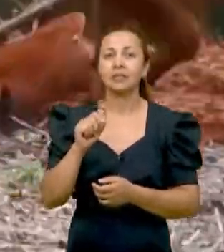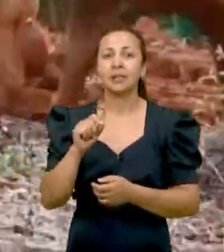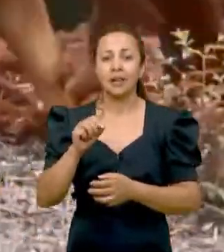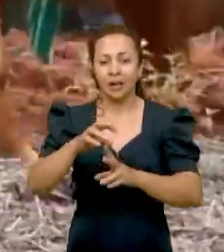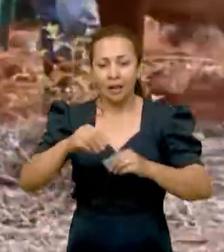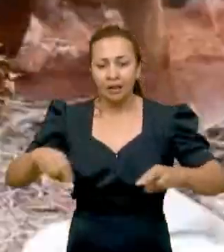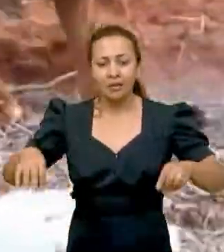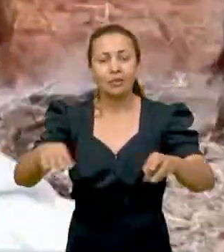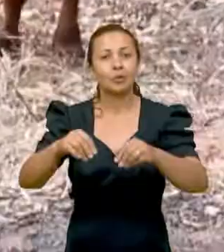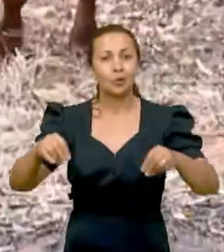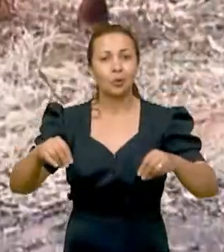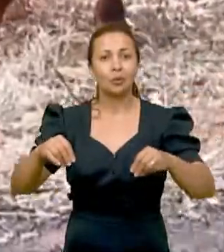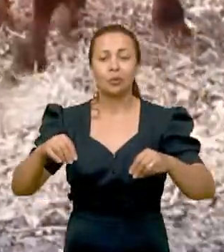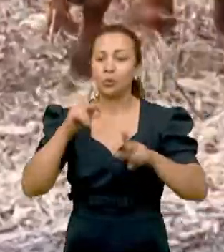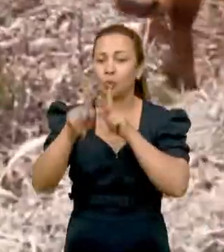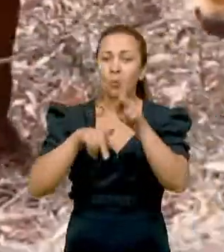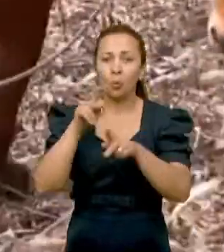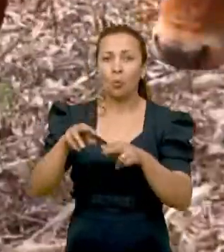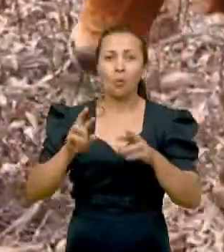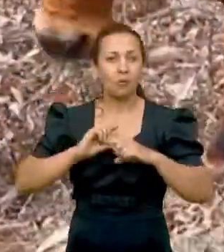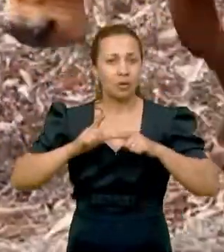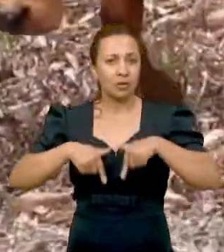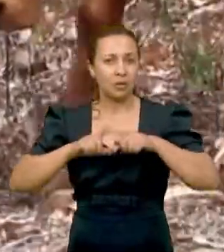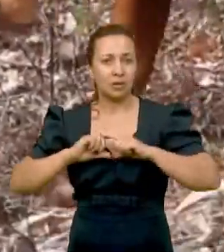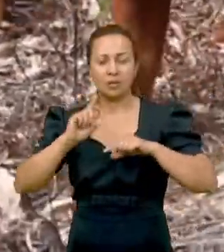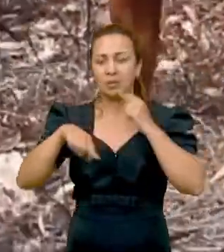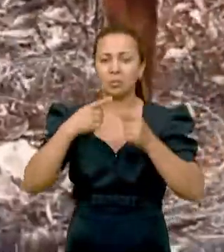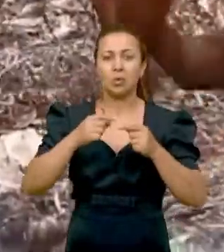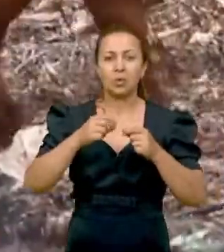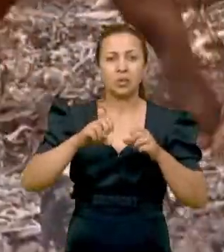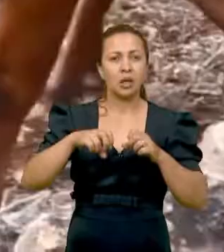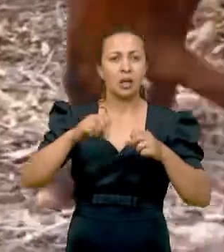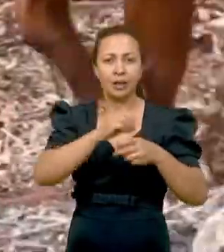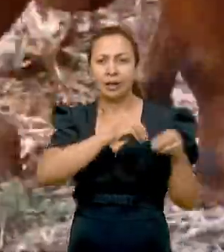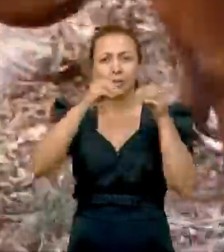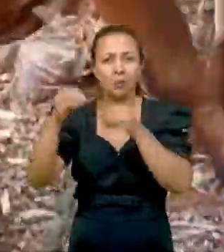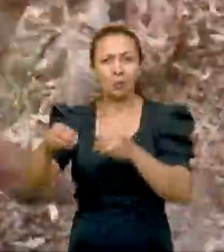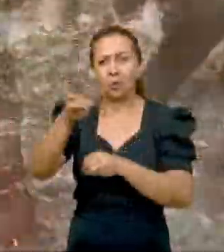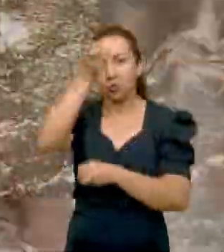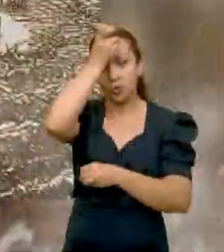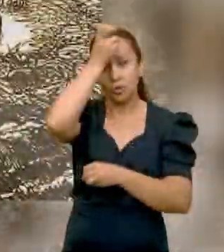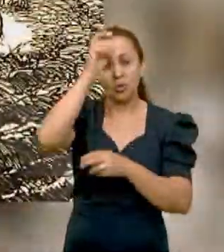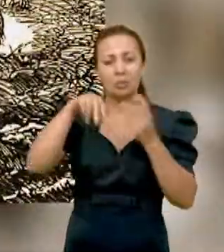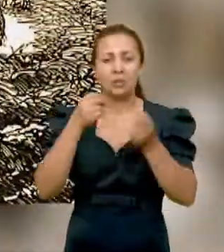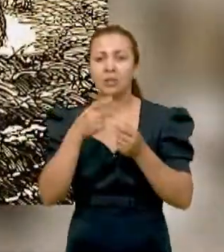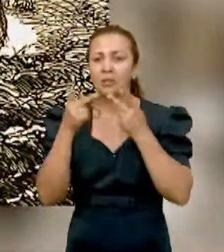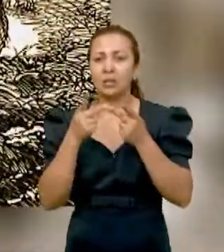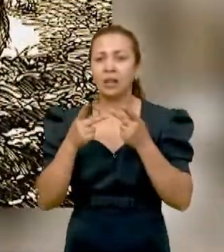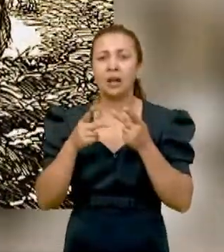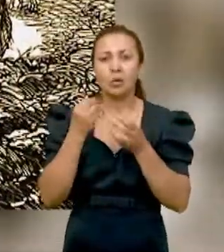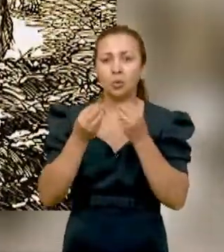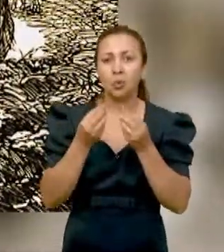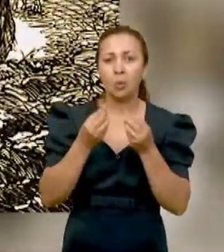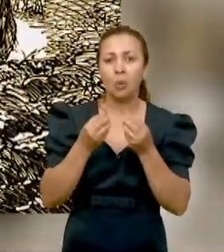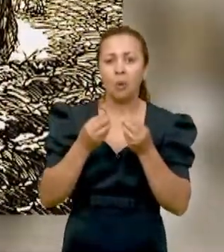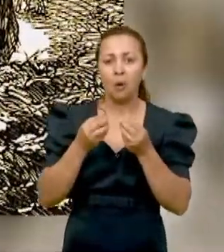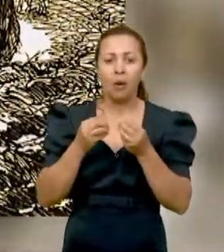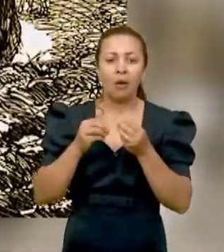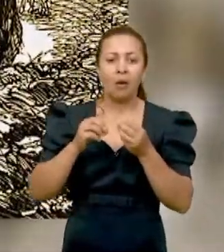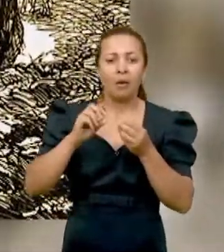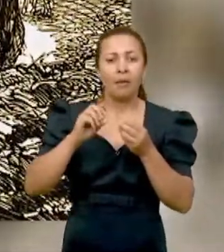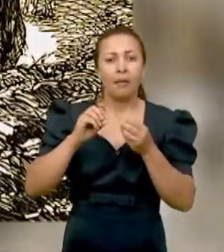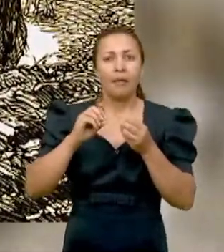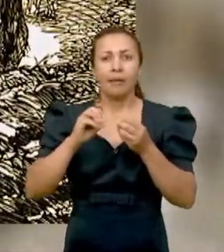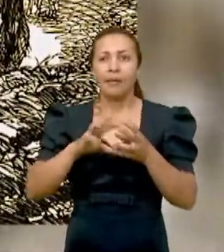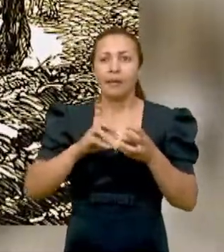agricultores do planeta são pequenos agricultores, que ainda utilizam a simplicidade, né? Utilizam